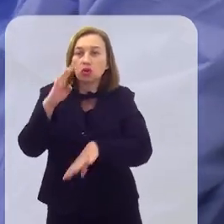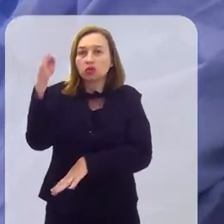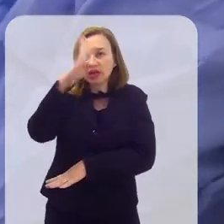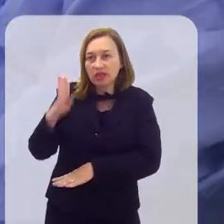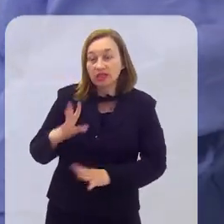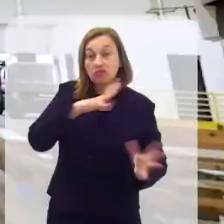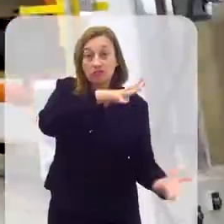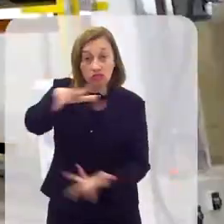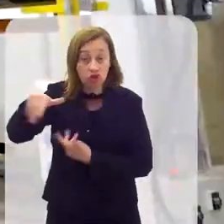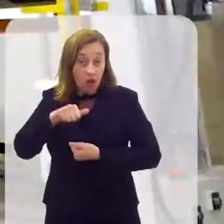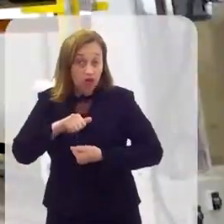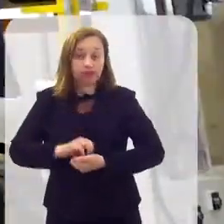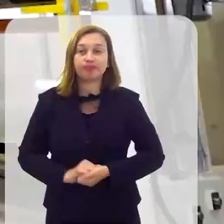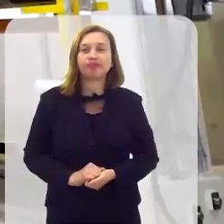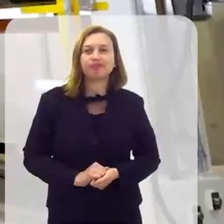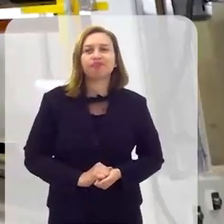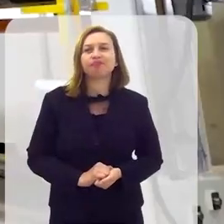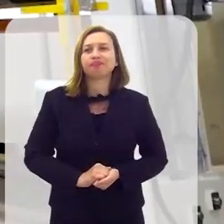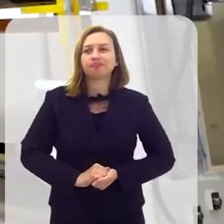Brasil, mas mundialmente.